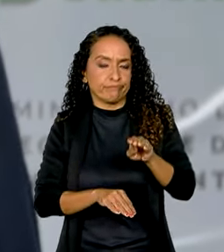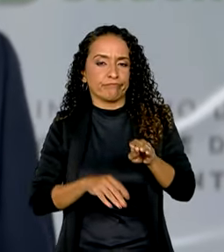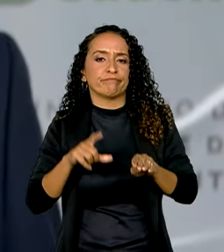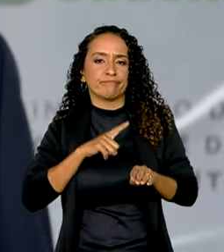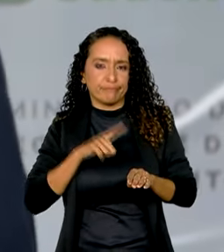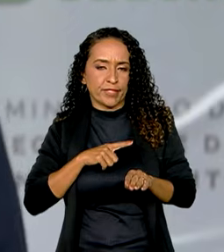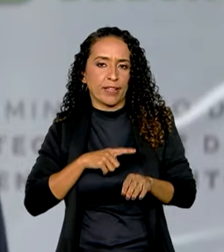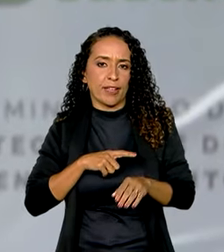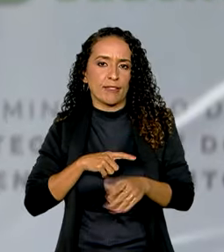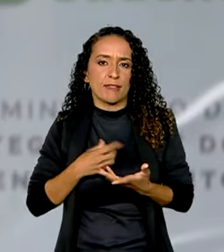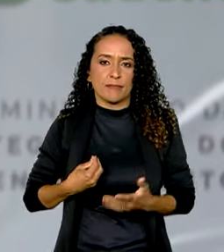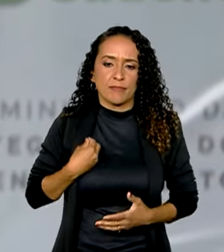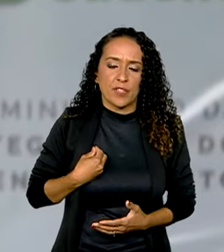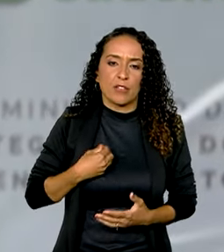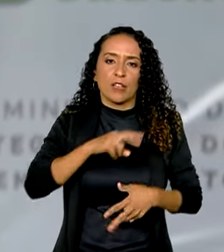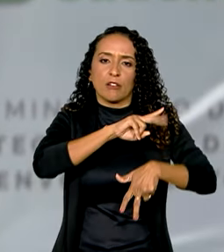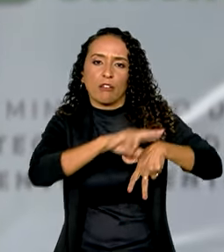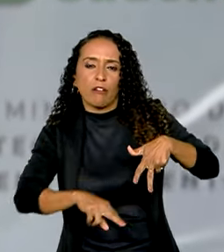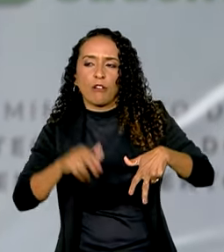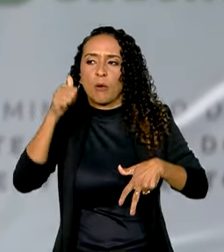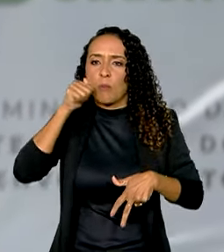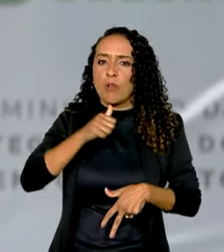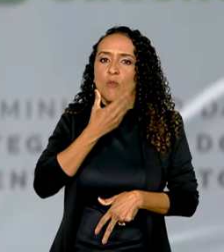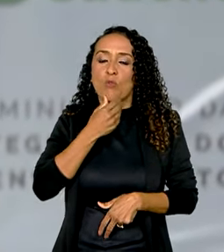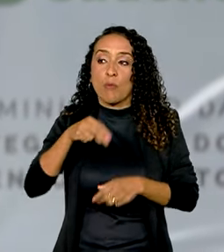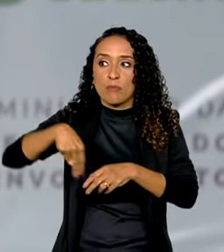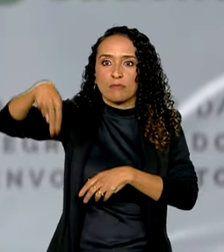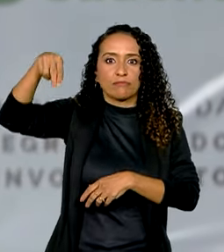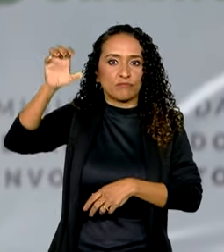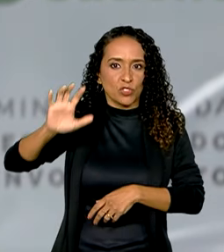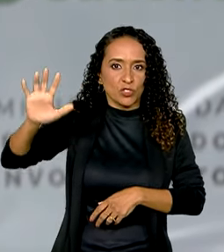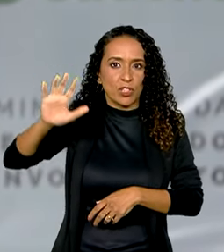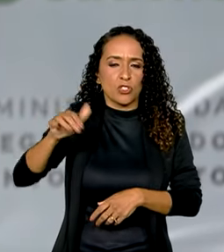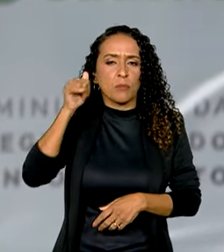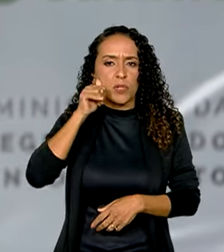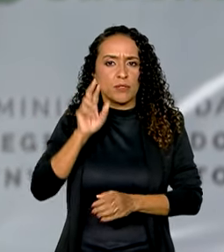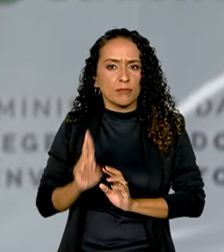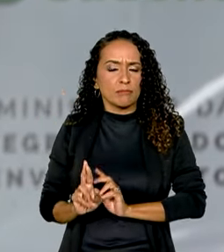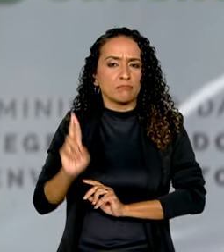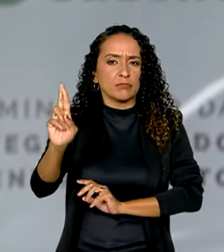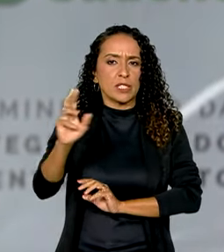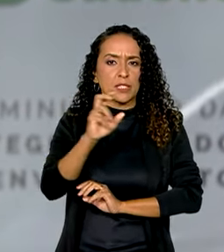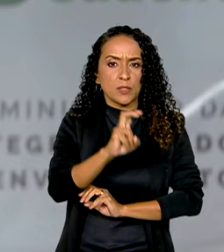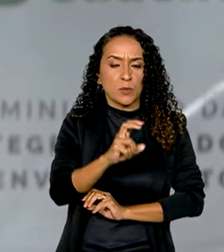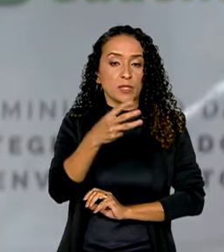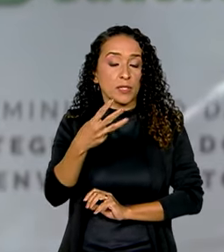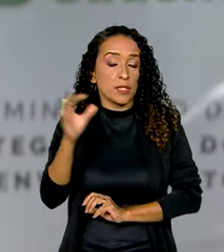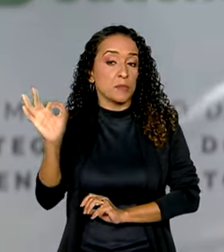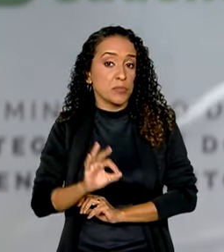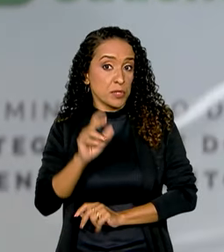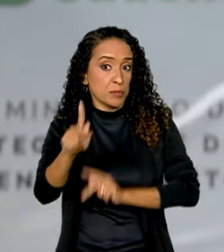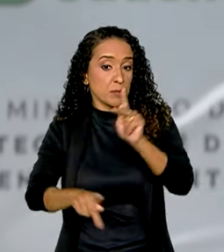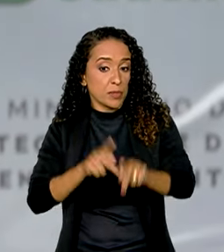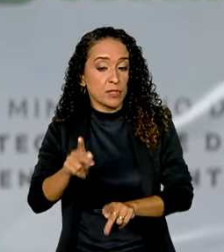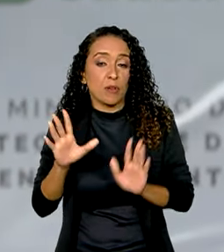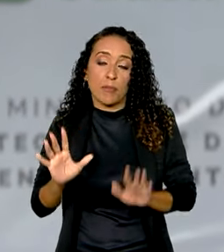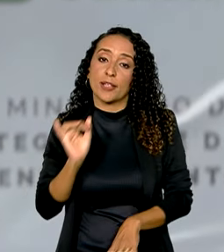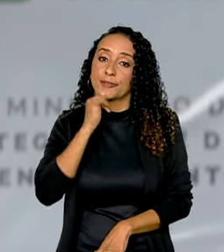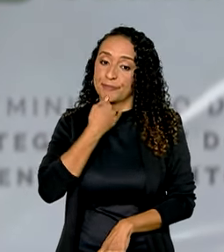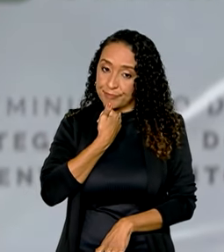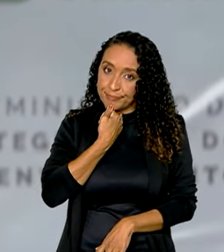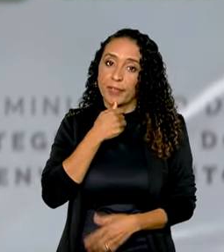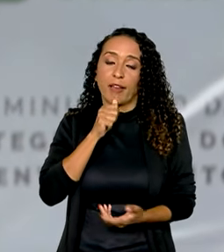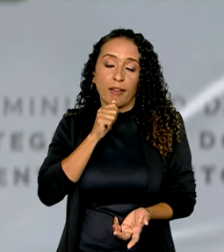tem ainda presente de gênero entre homens e mulheres no Nordeste. As mulheres representam 53% da nossa população, mas infelizmente